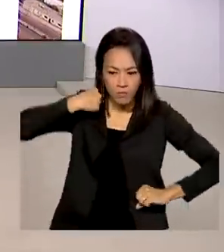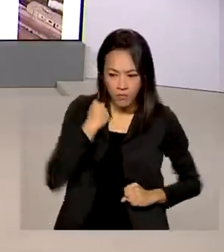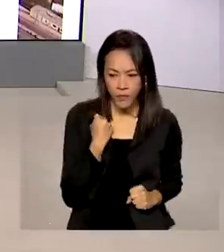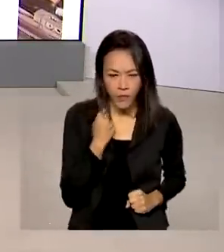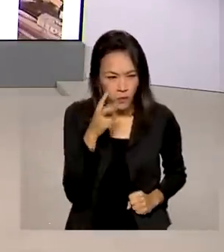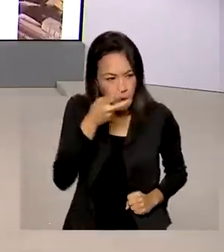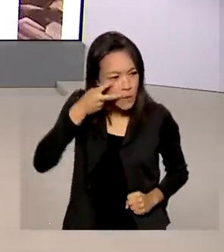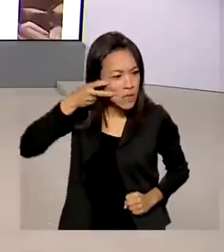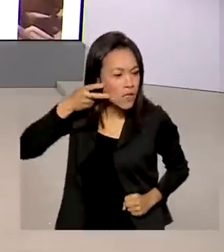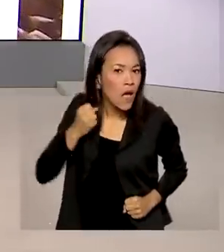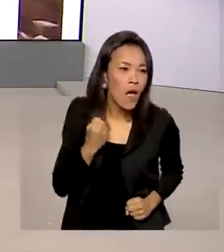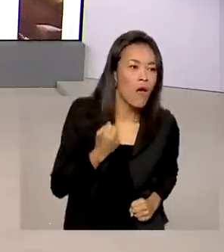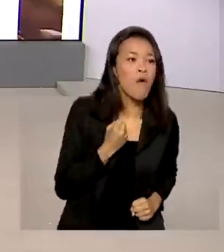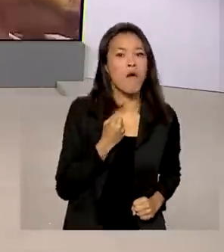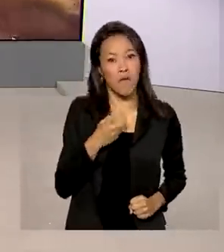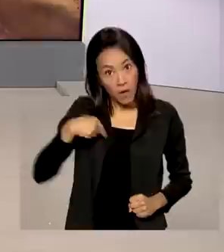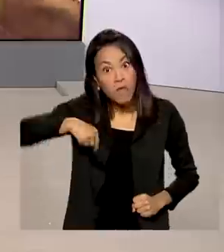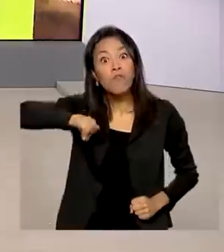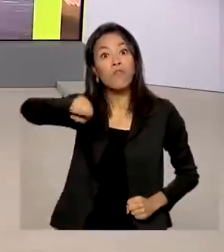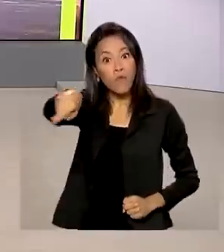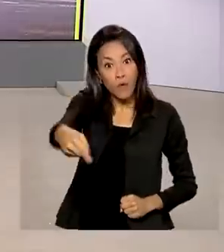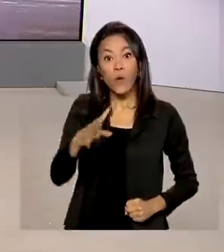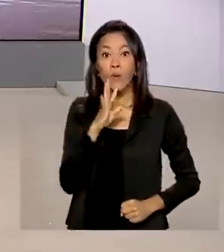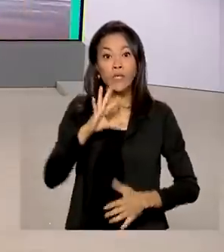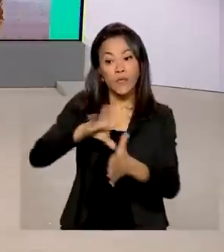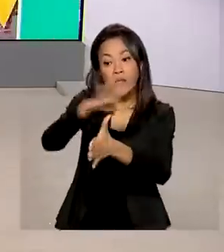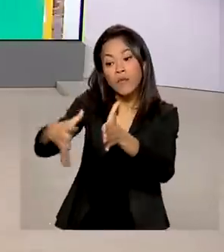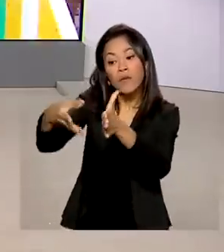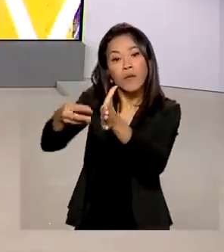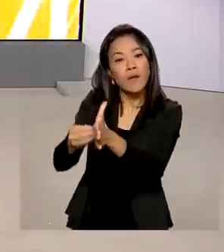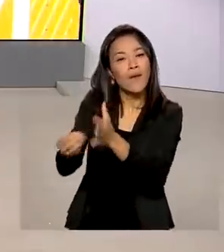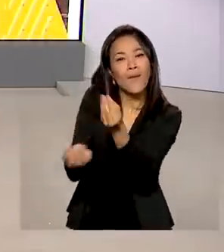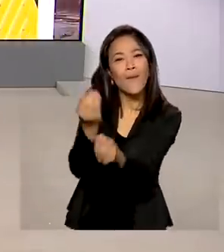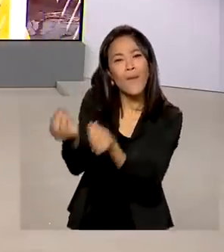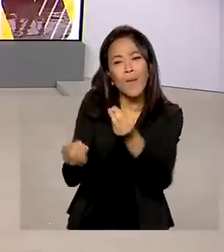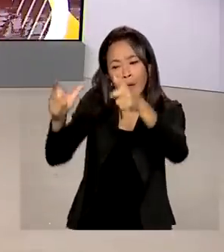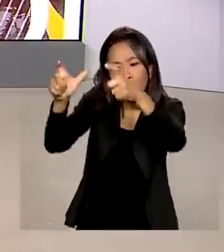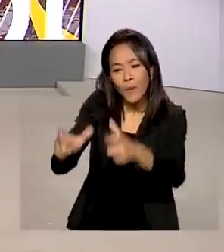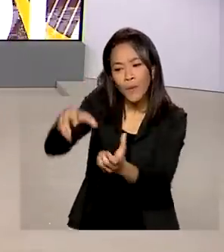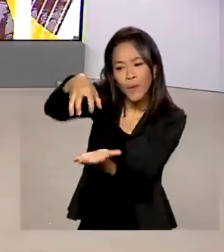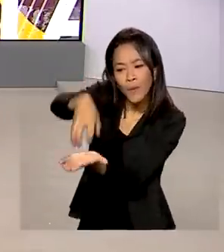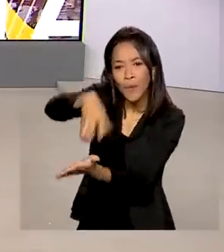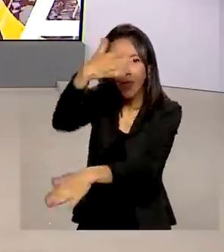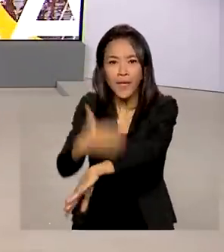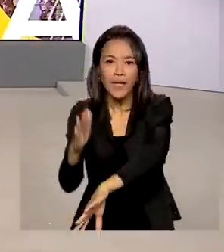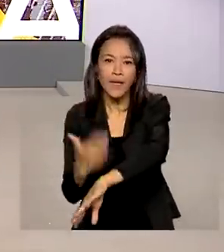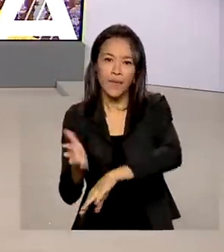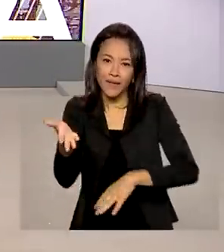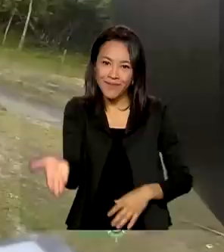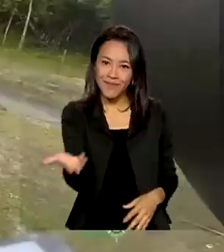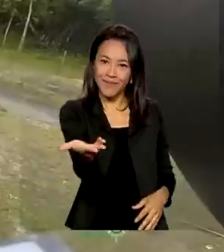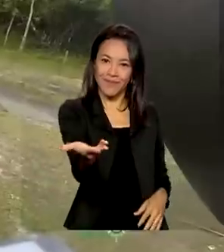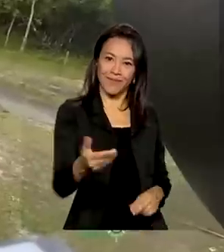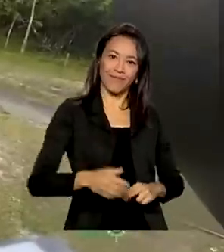Graziella Guiar foi conhecer na Amazônia como funciona o Centro de Instrução de Guerra na Selva.